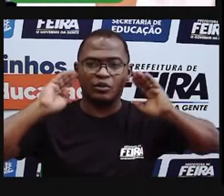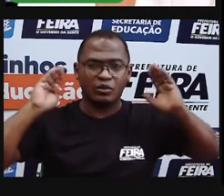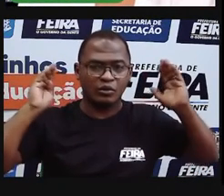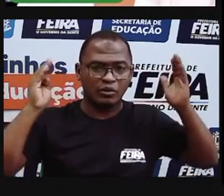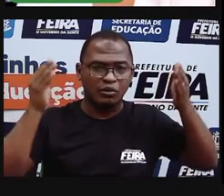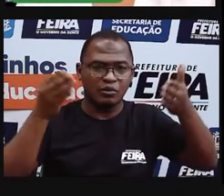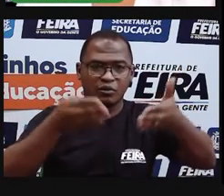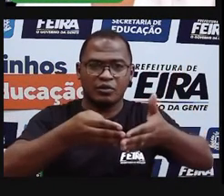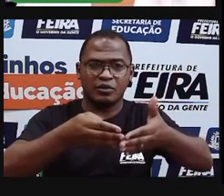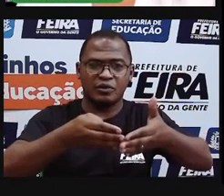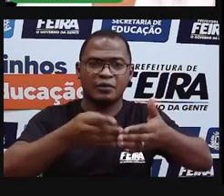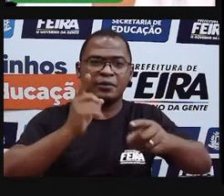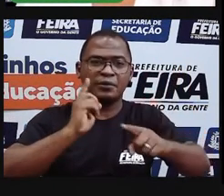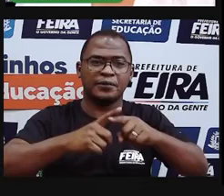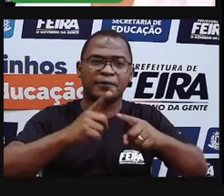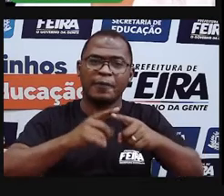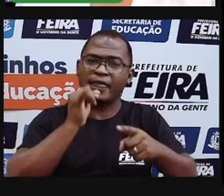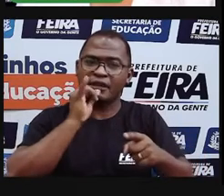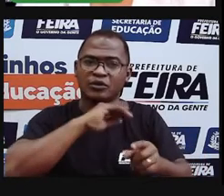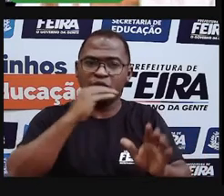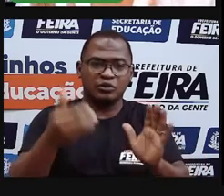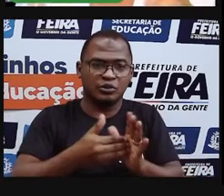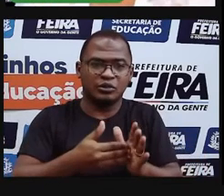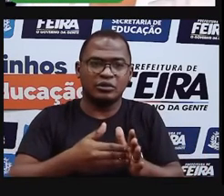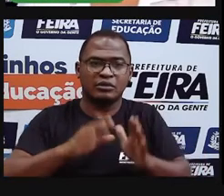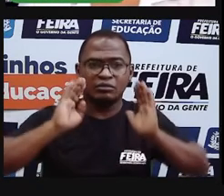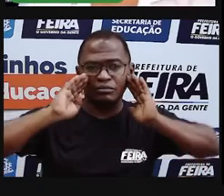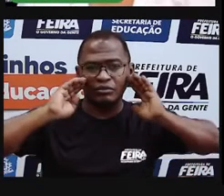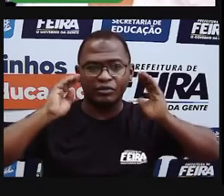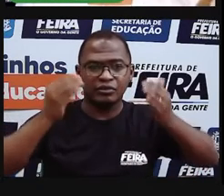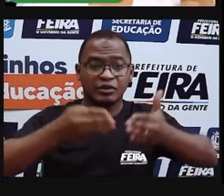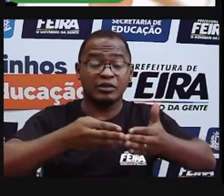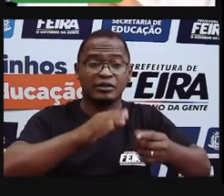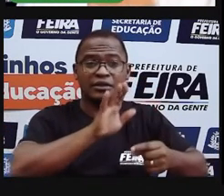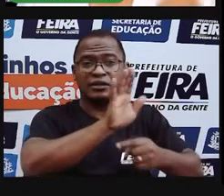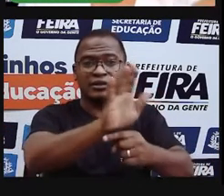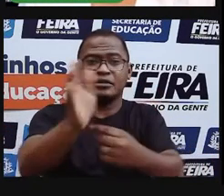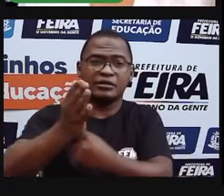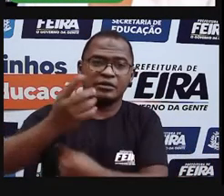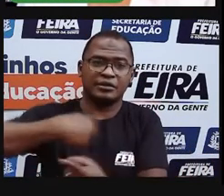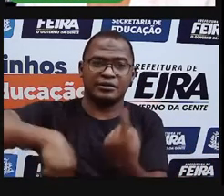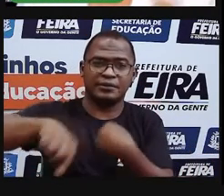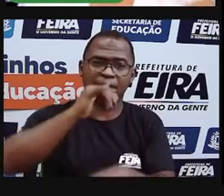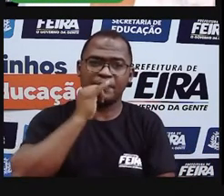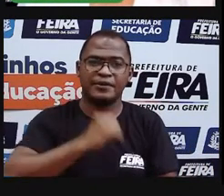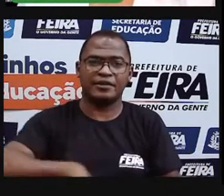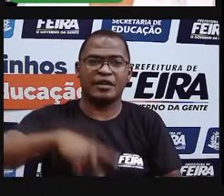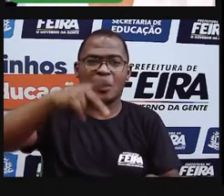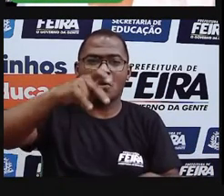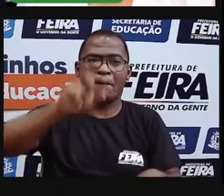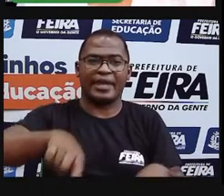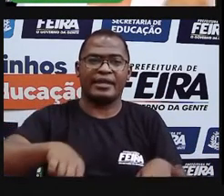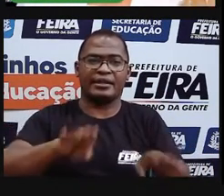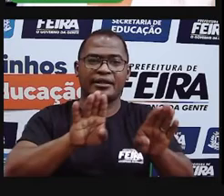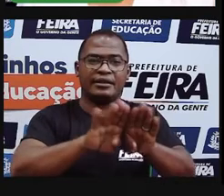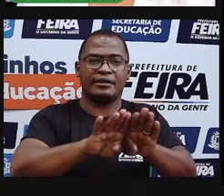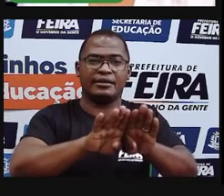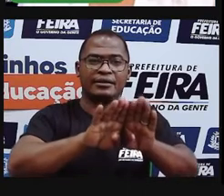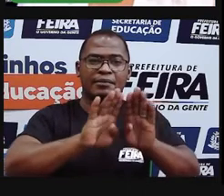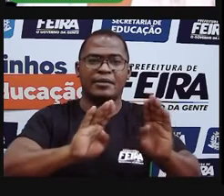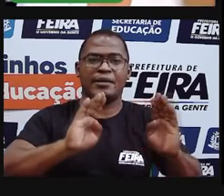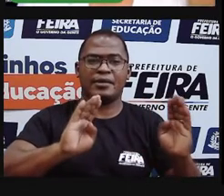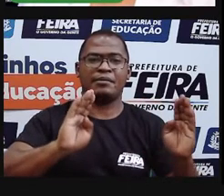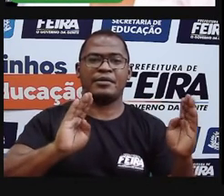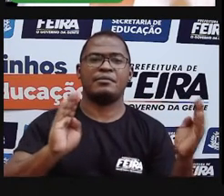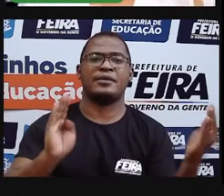direciona para um bem comum. Então, por isso os pés dessas imagens, ó, os pés todos juntos em círculo. Para promover a